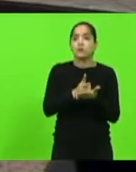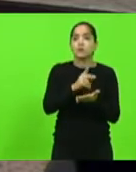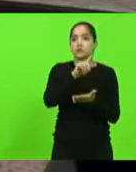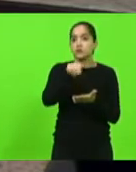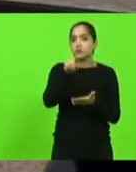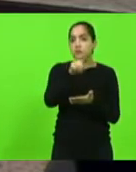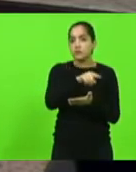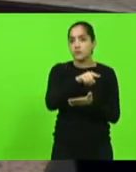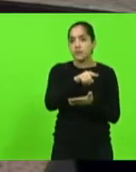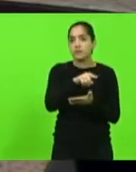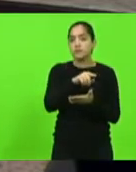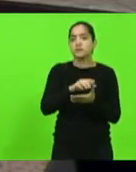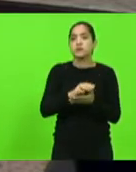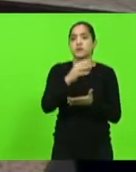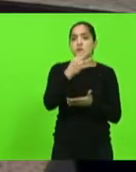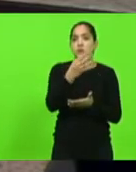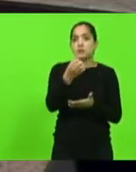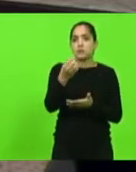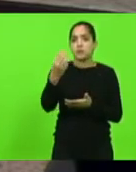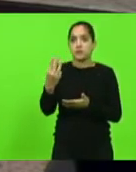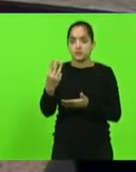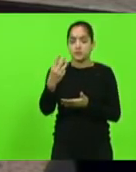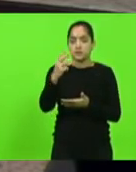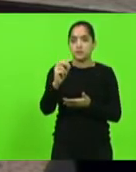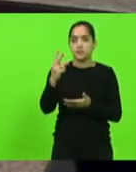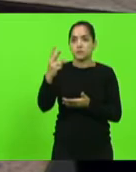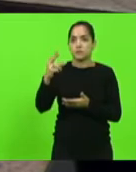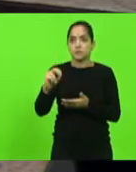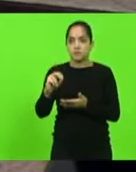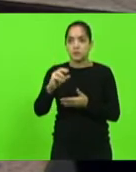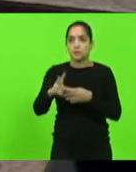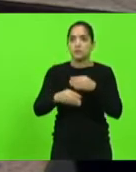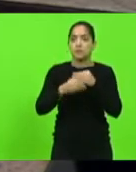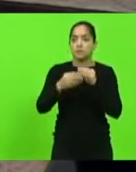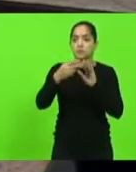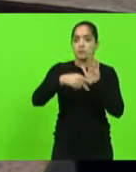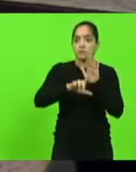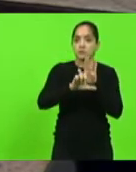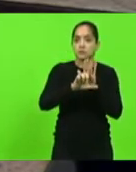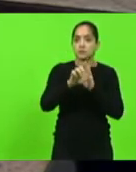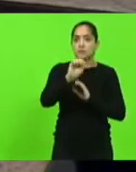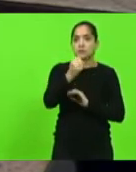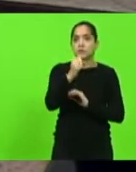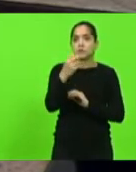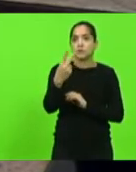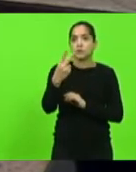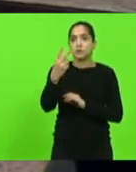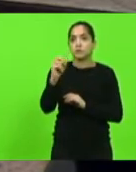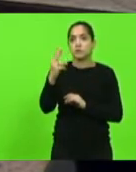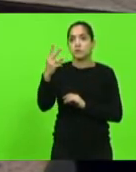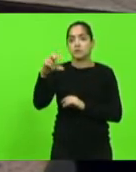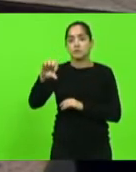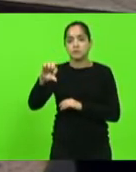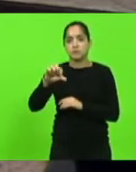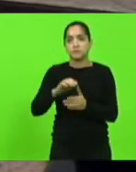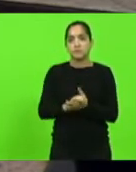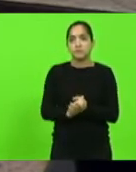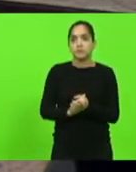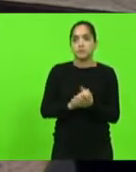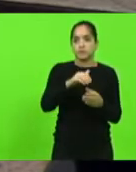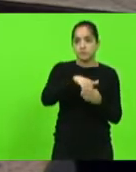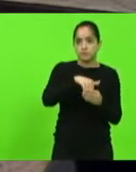encaminhado pela mensagem 463 de 2020, aposta ao projeto de lei nº 82 de 2019, com a seguinte votação.